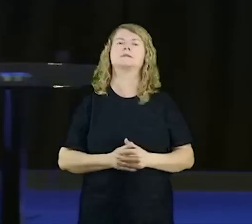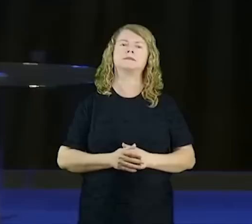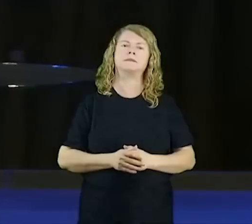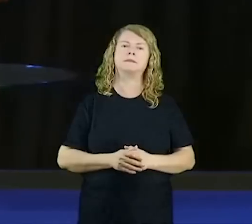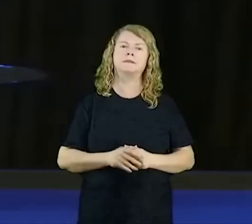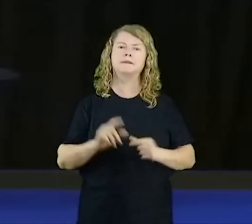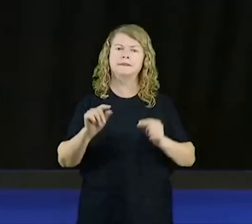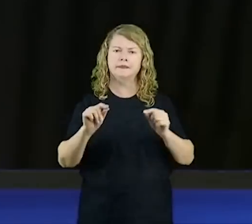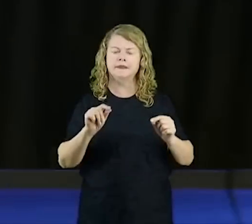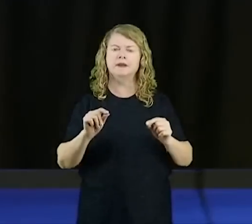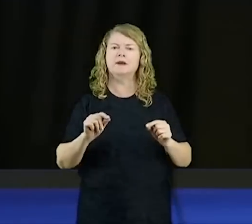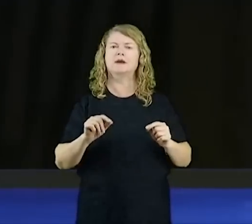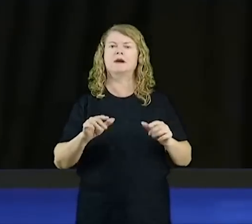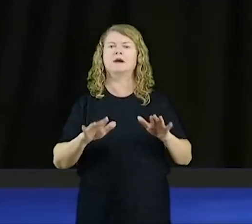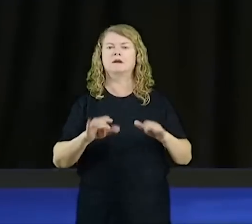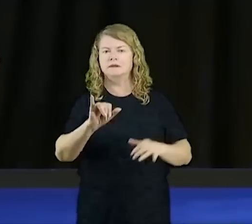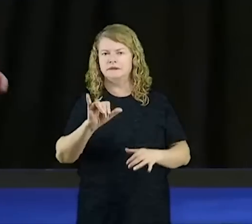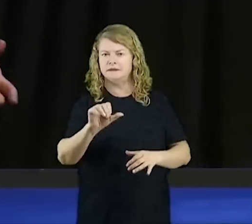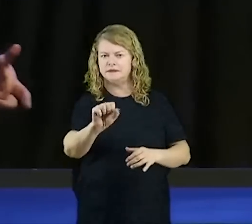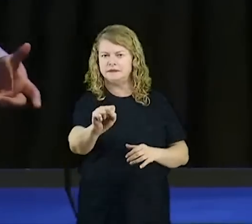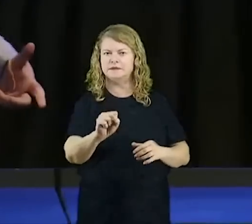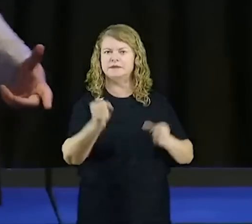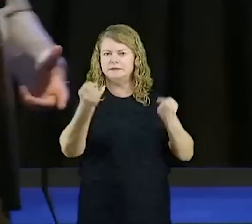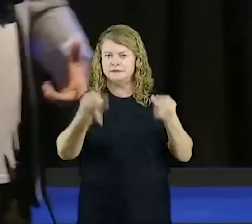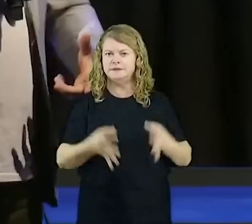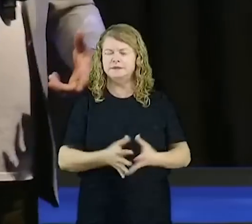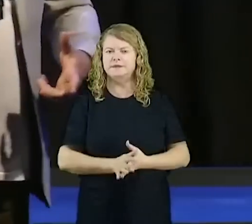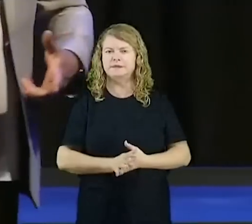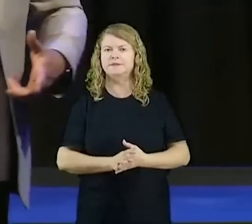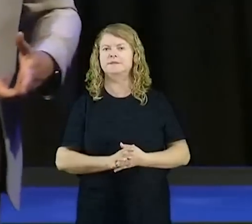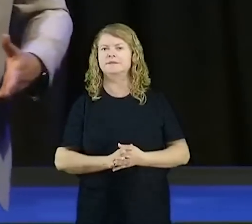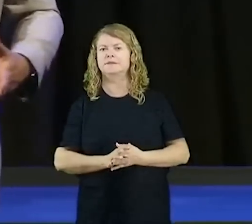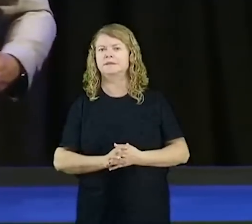então, esse espírito que está lá, em Isaías, diz assim, ele anda,